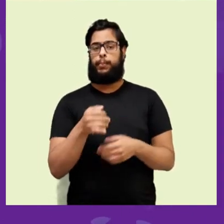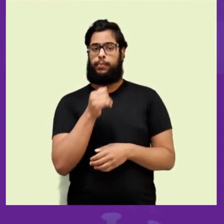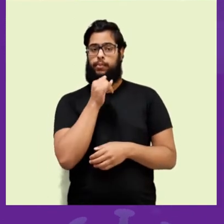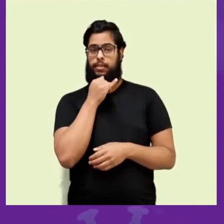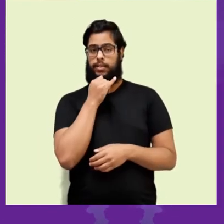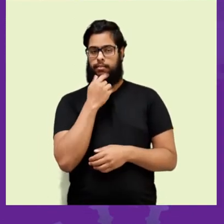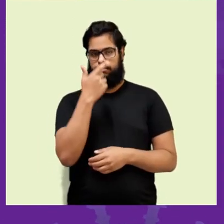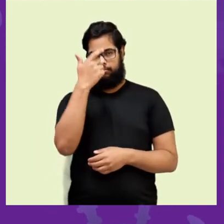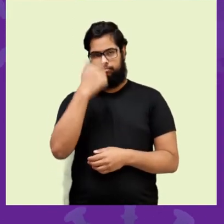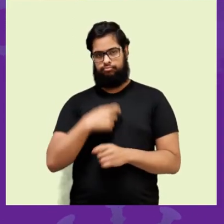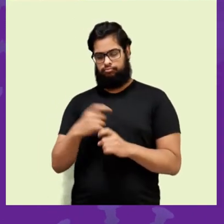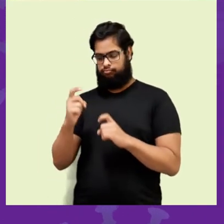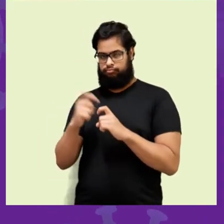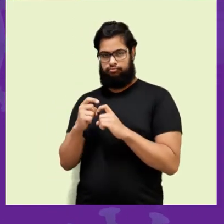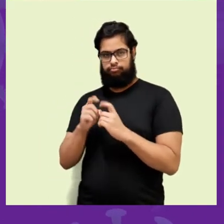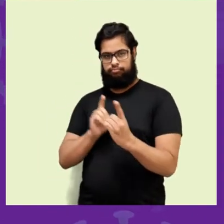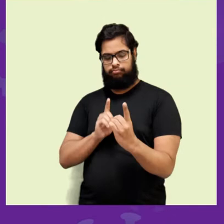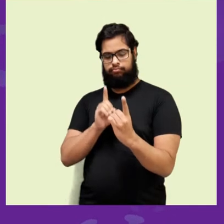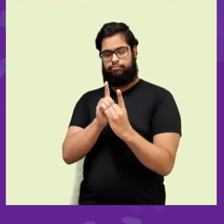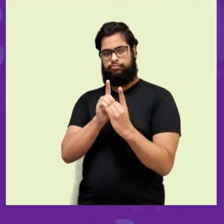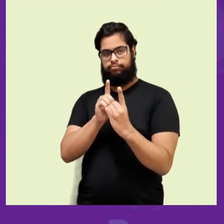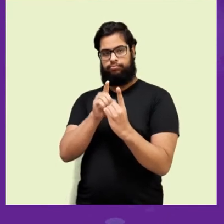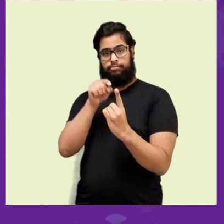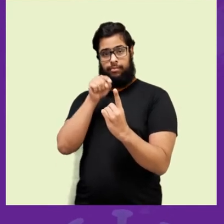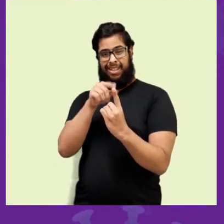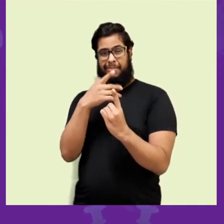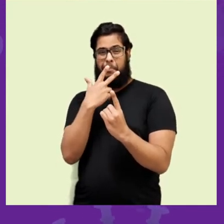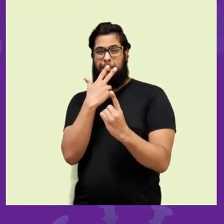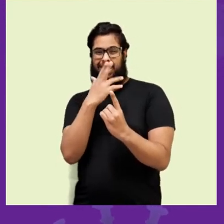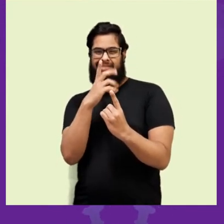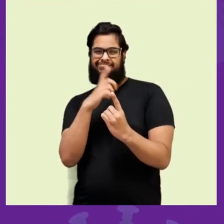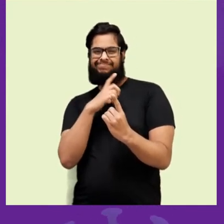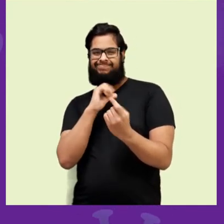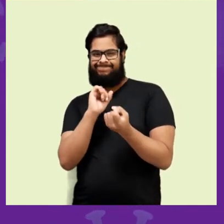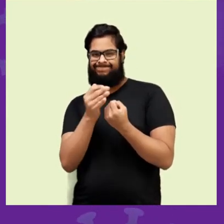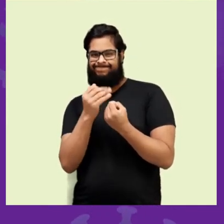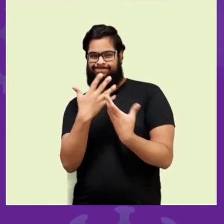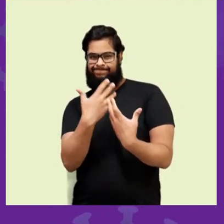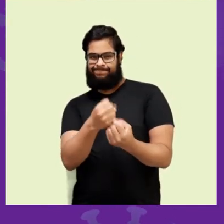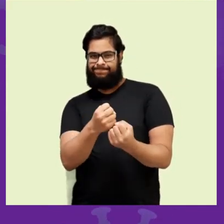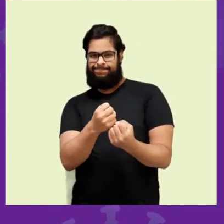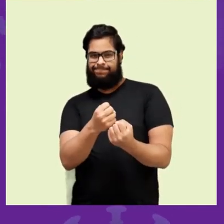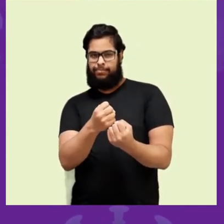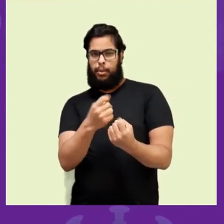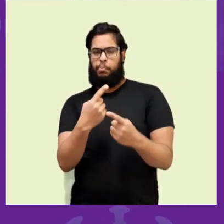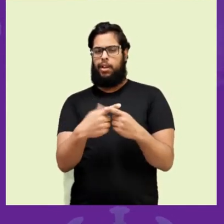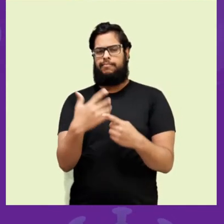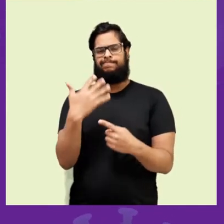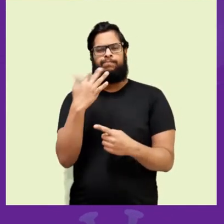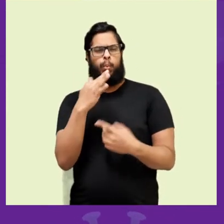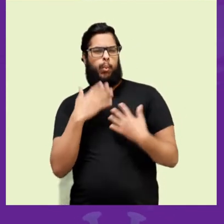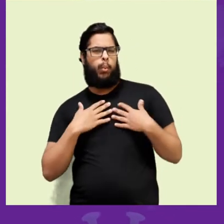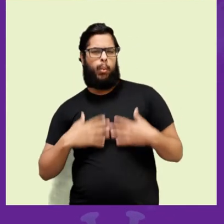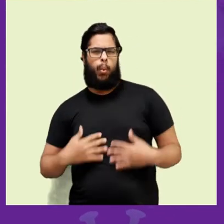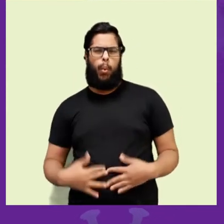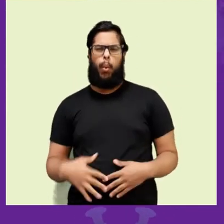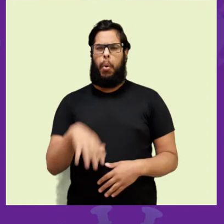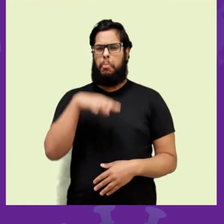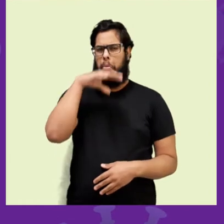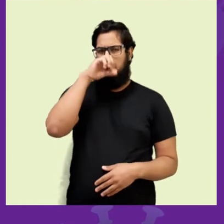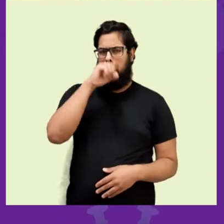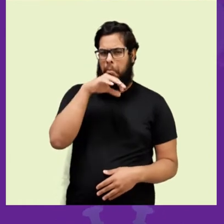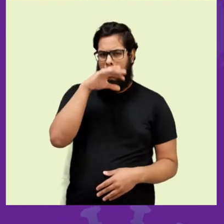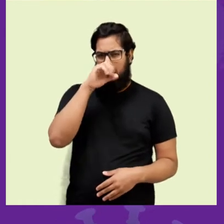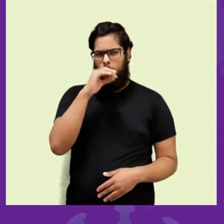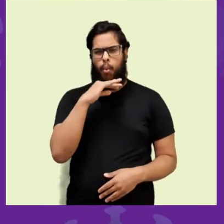Digamos que eu esteja atendendo uma pessoa com sintomas suspeitos da COVID e eu queira ampliar um pouco